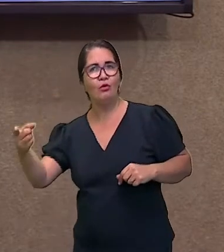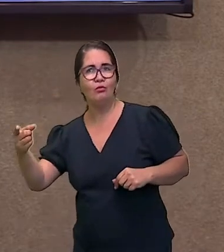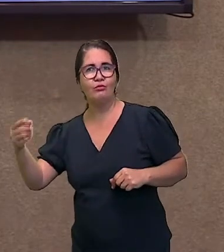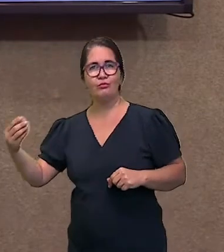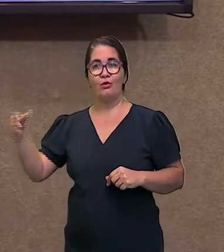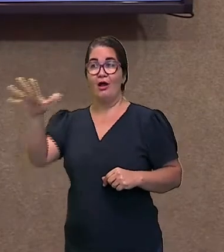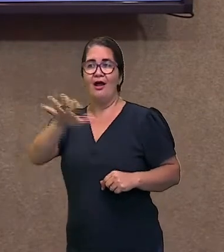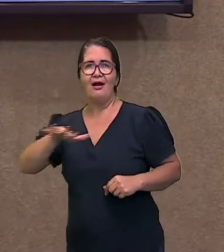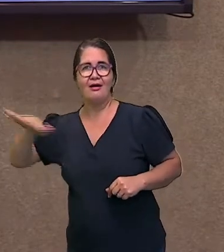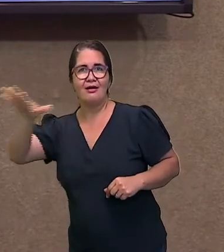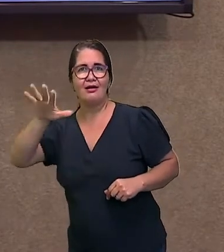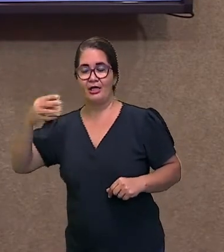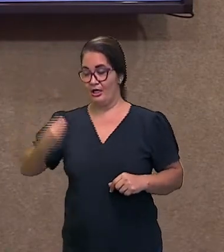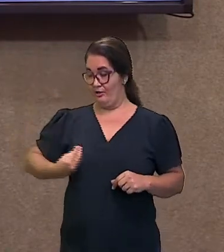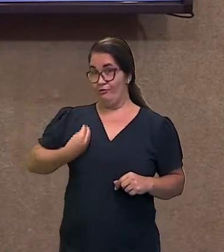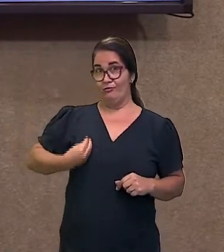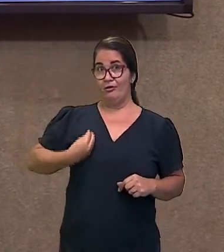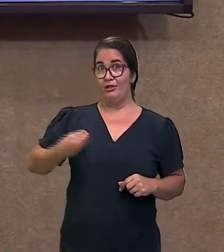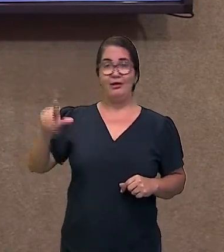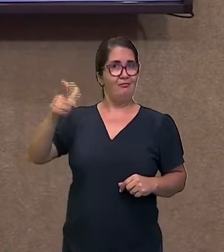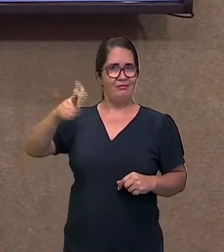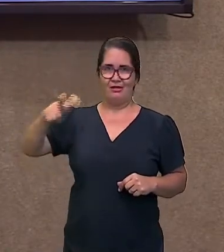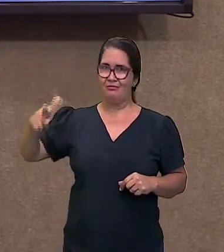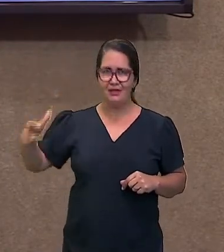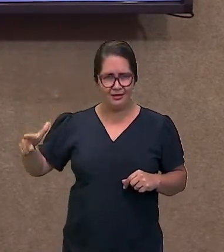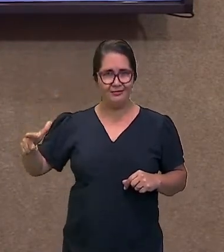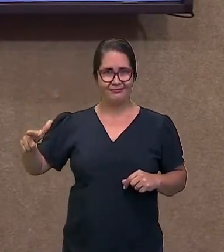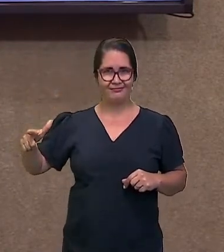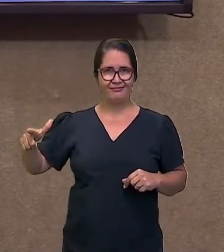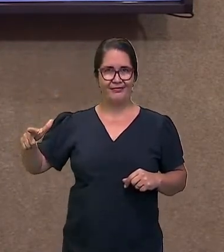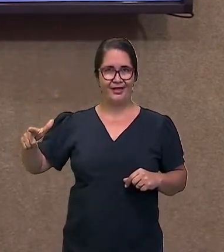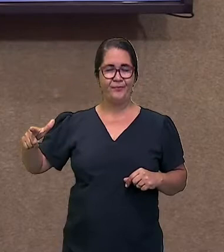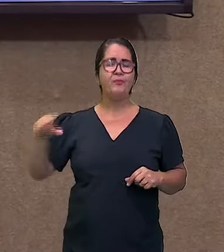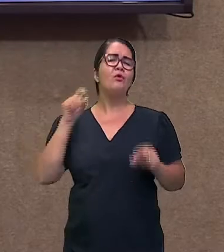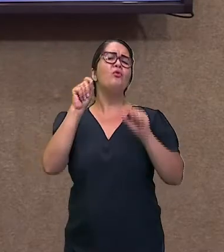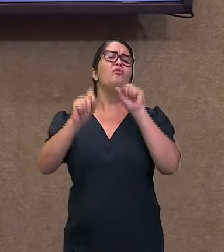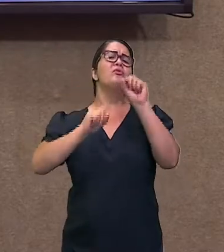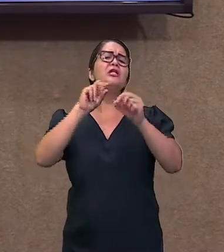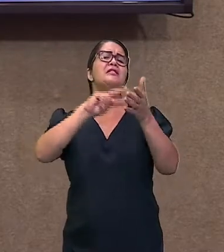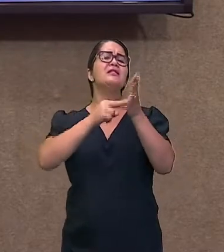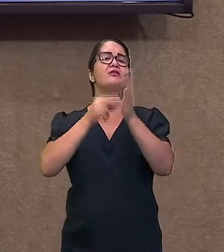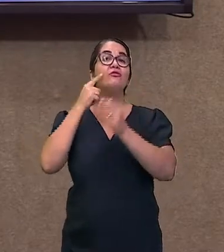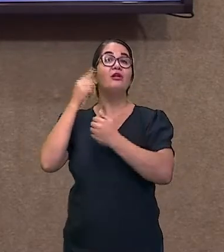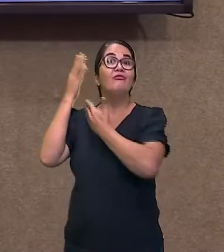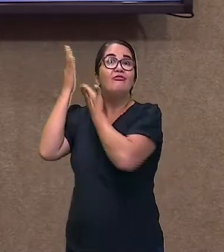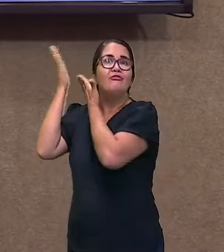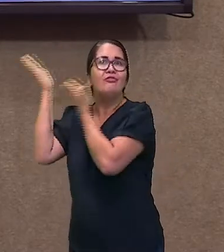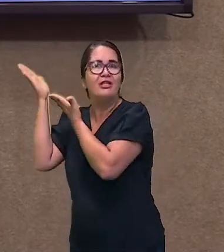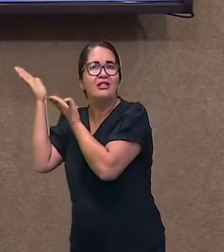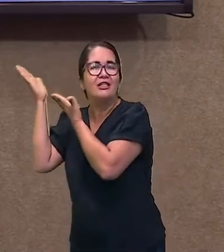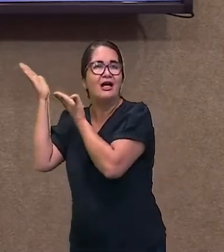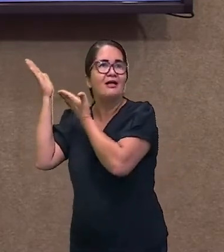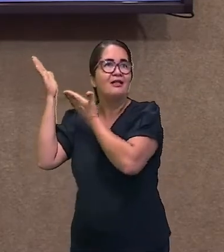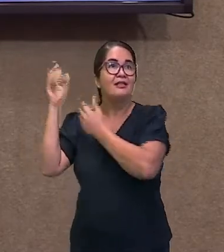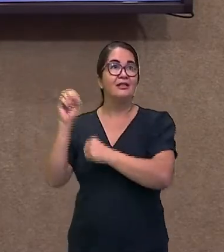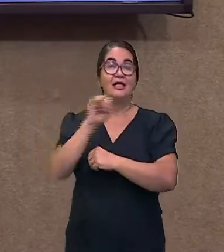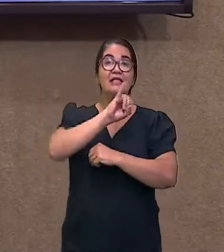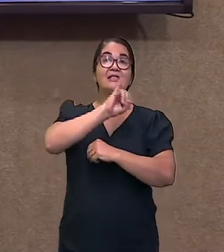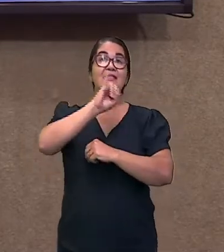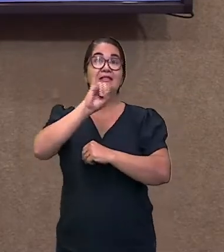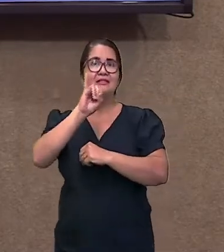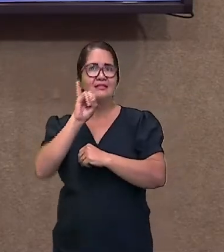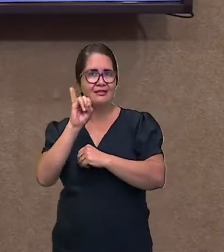palavra, eu estou negando, eu estou dizendo que não